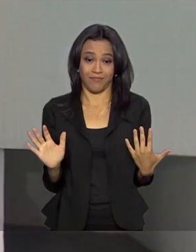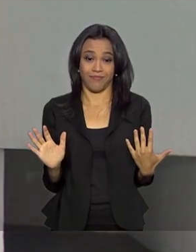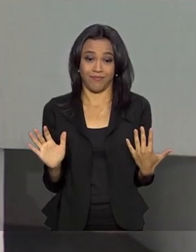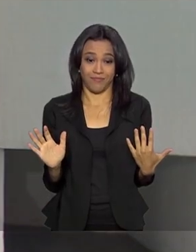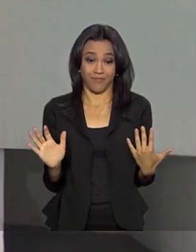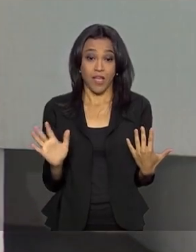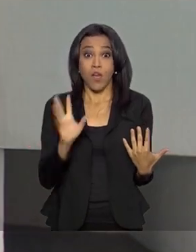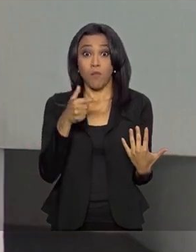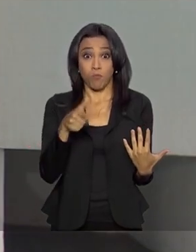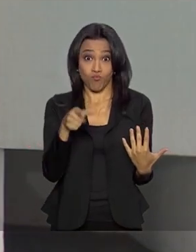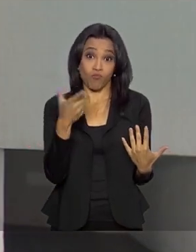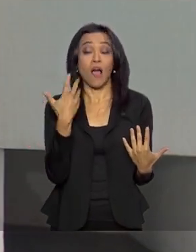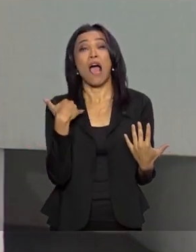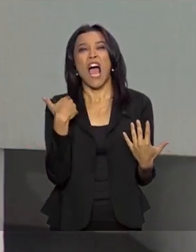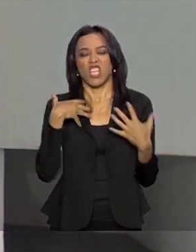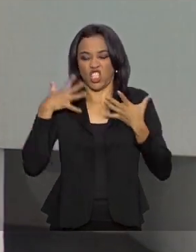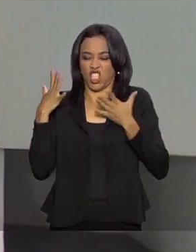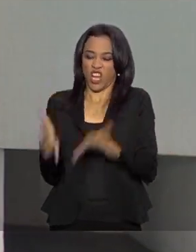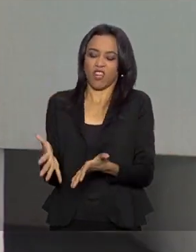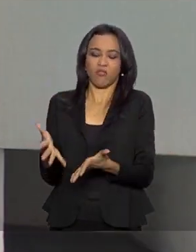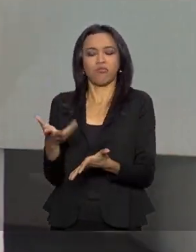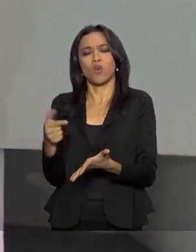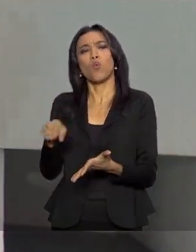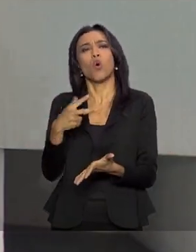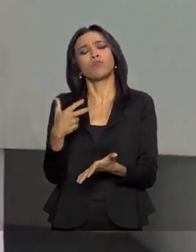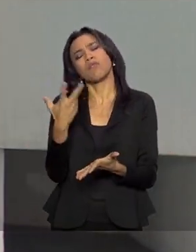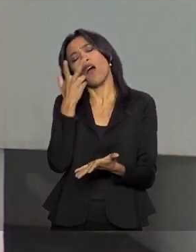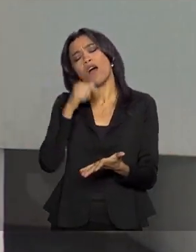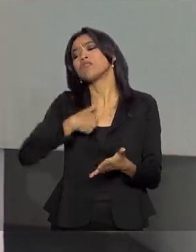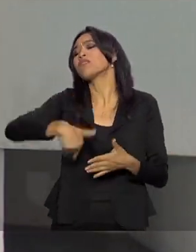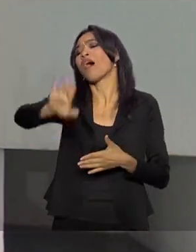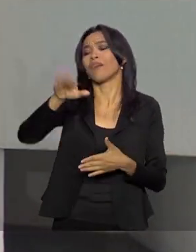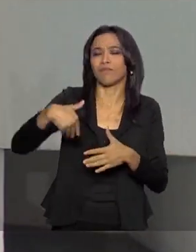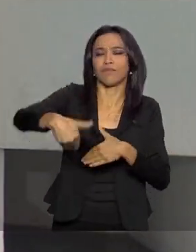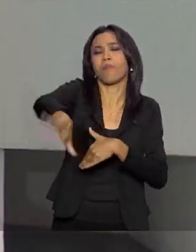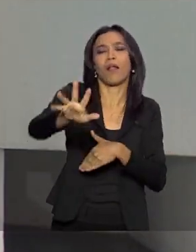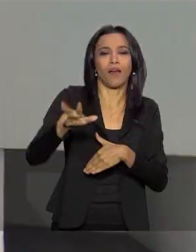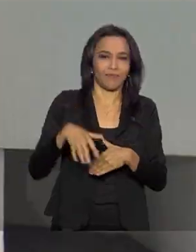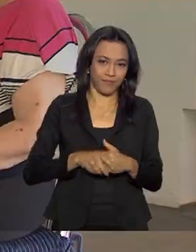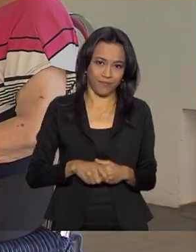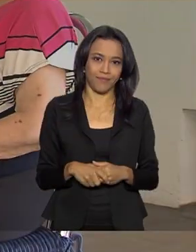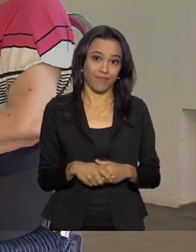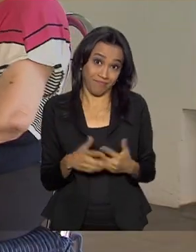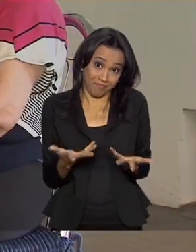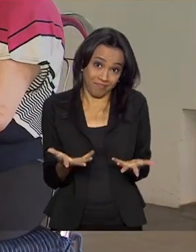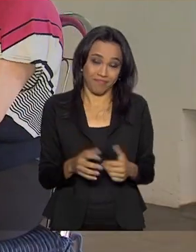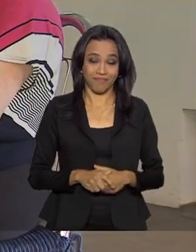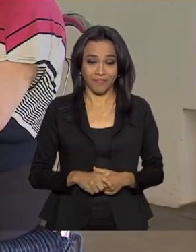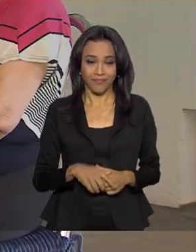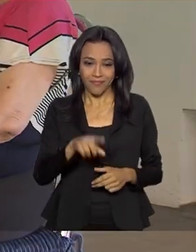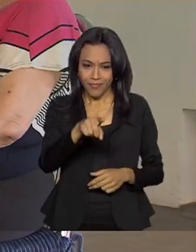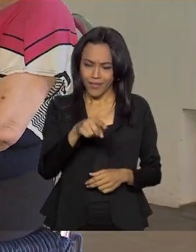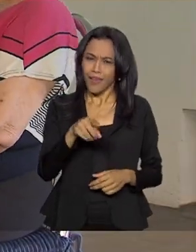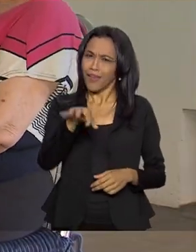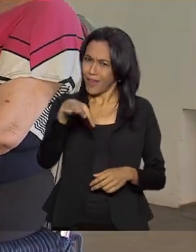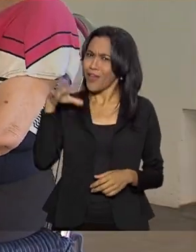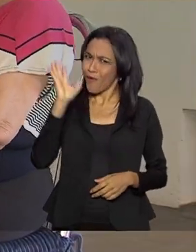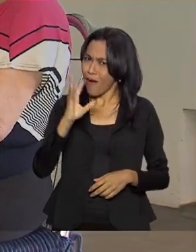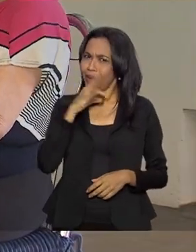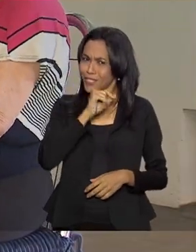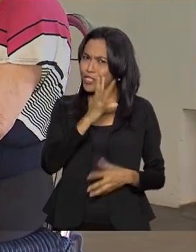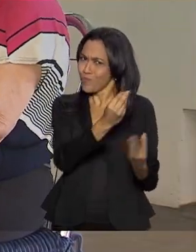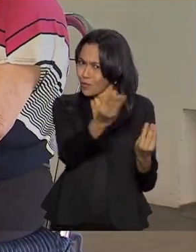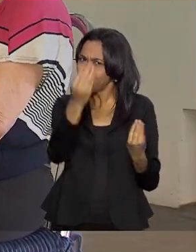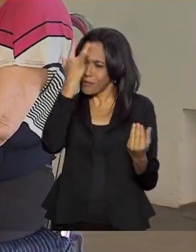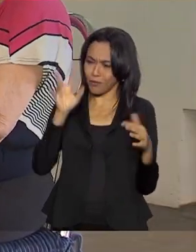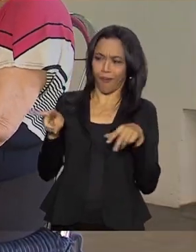Para quando um estiver muito chato, o outro poder sair. Eu tenho certeza que um monte de gente já se identificou em casa.